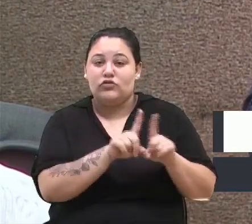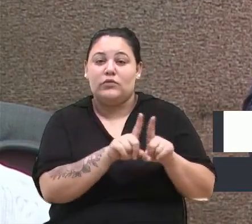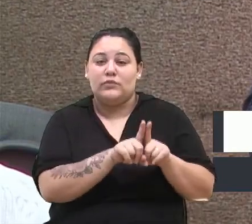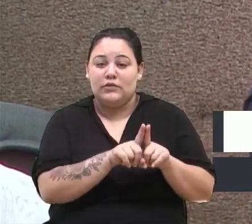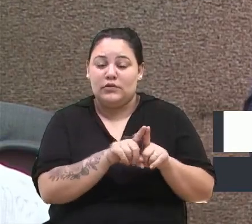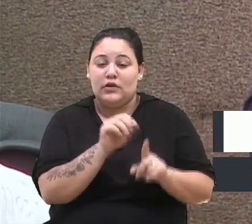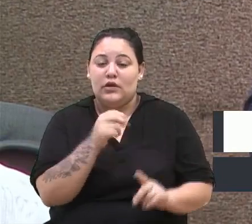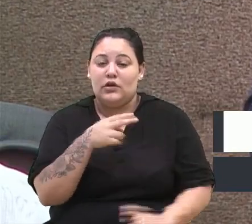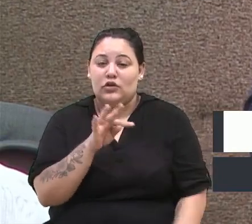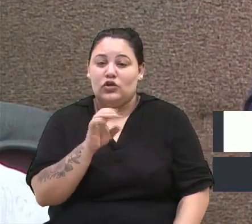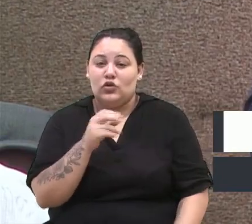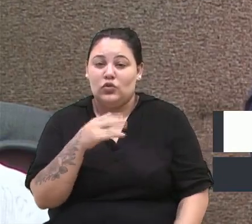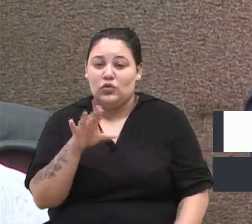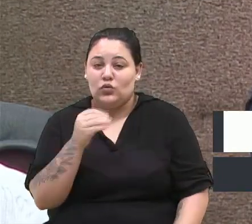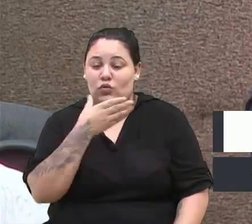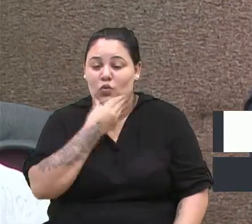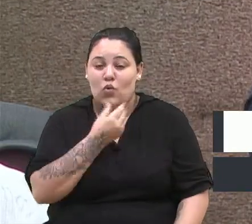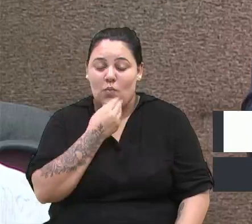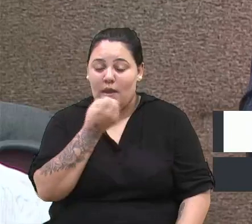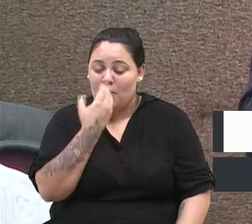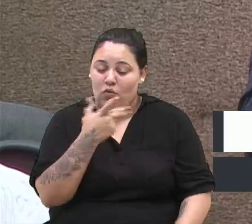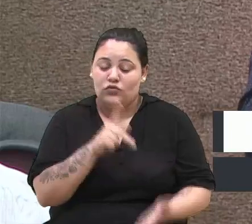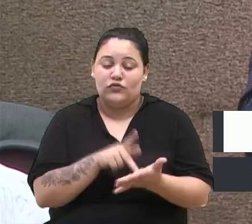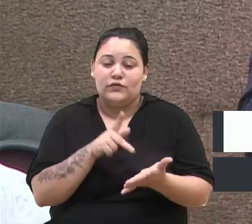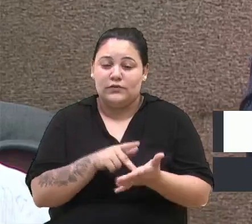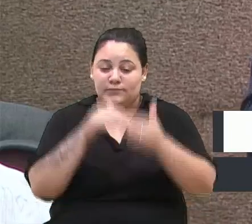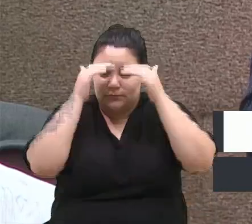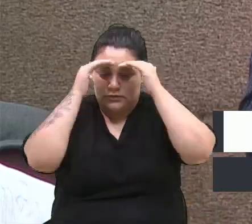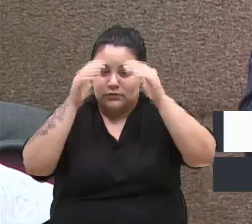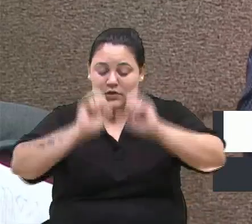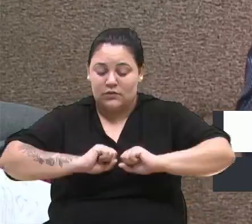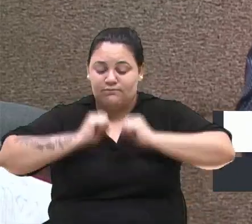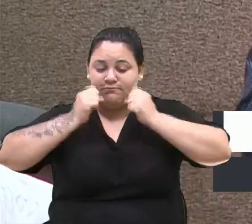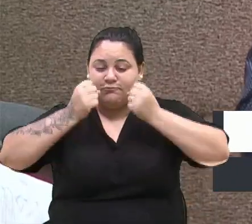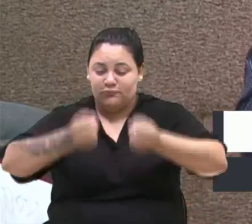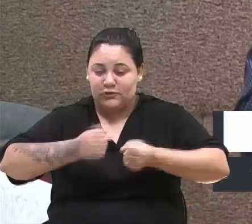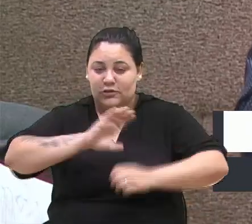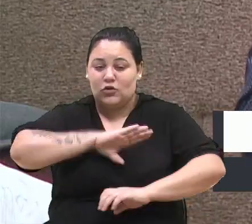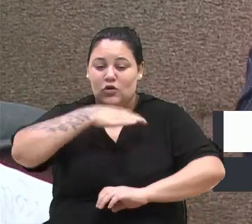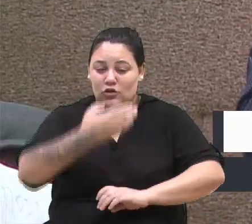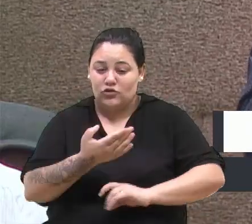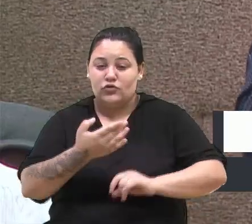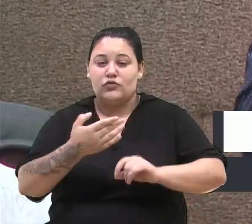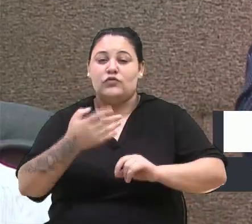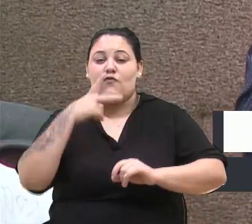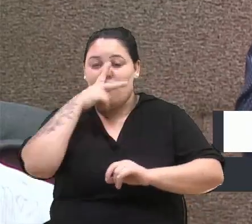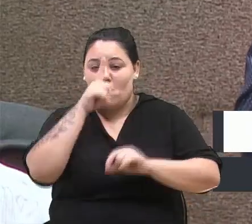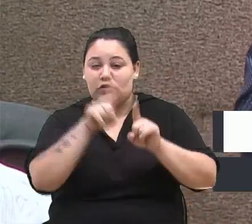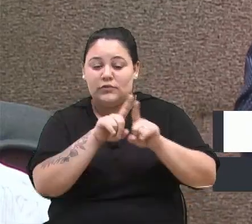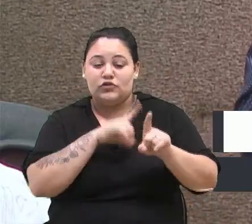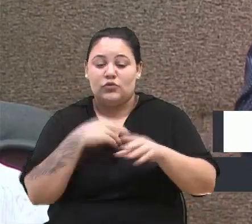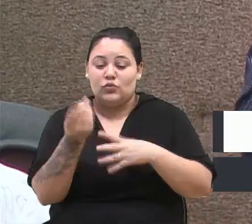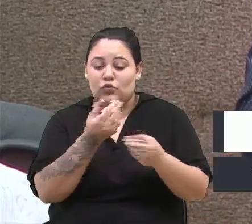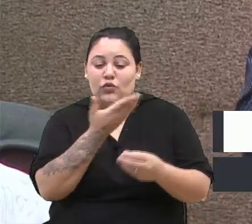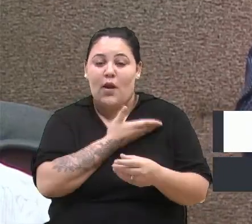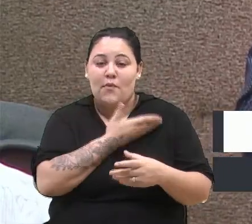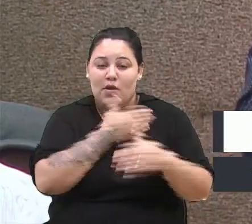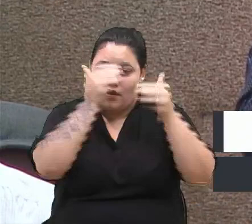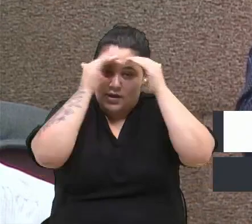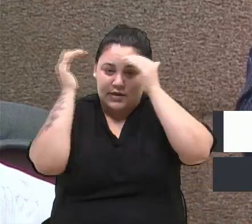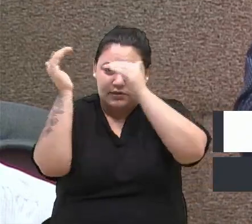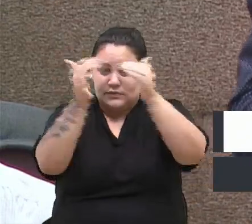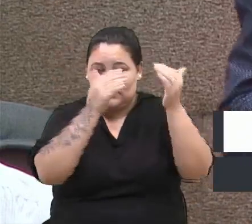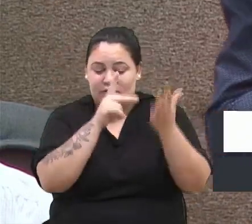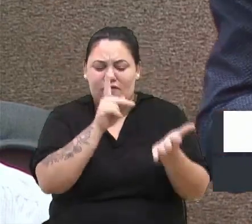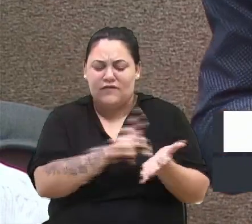foi um homem bondoso, honesto, sincero, corajoso e forte. Tinha muitos amigos e os respeitava com sincera